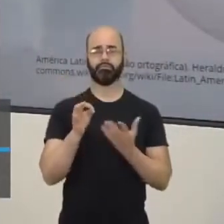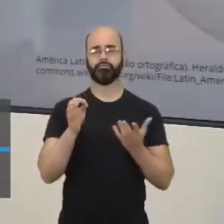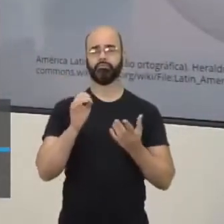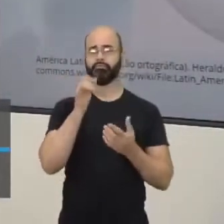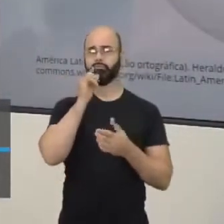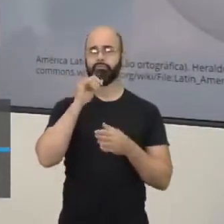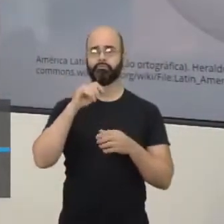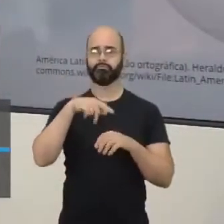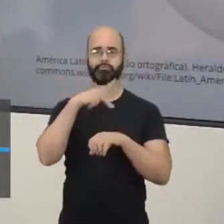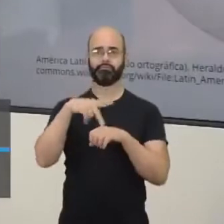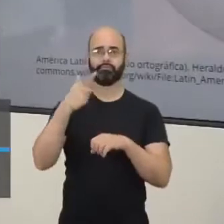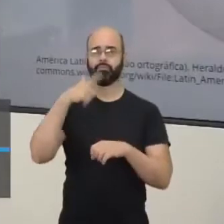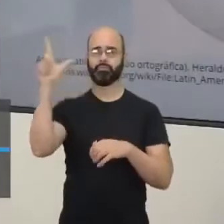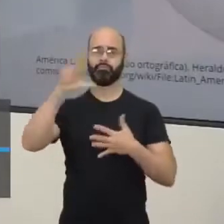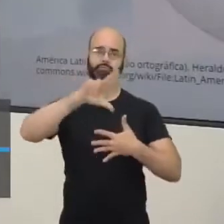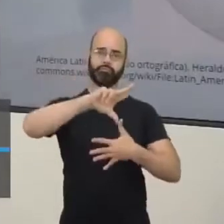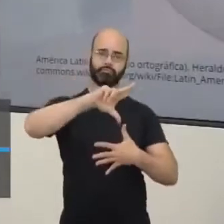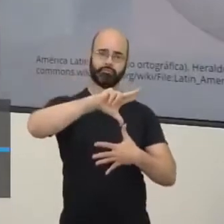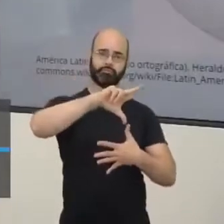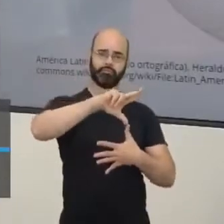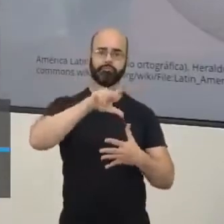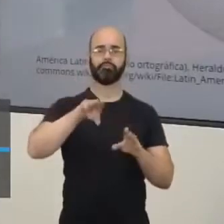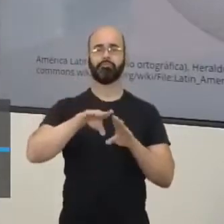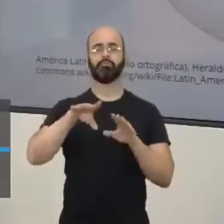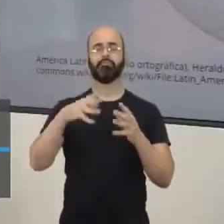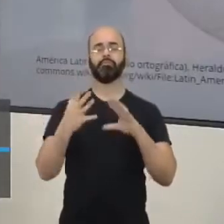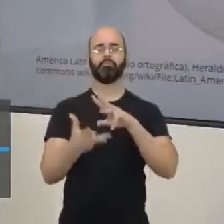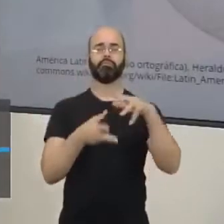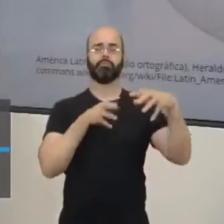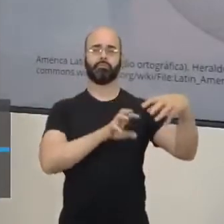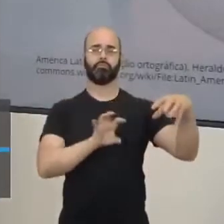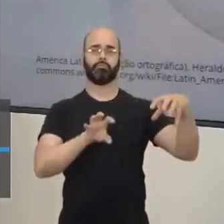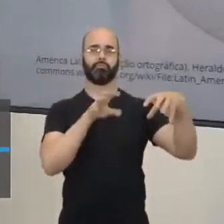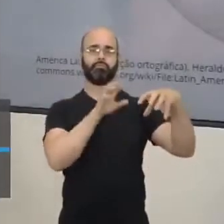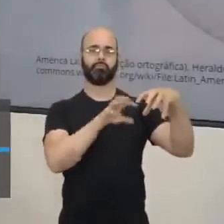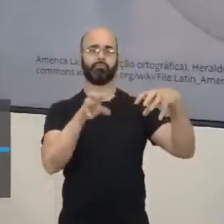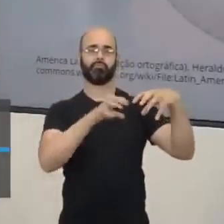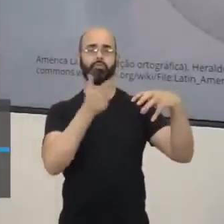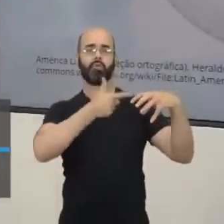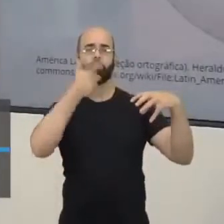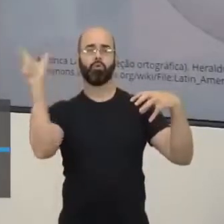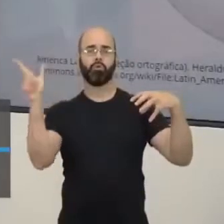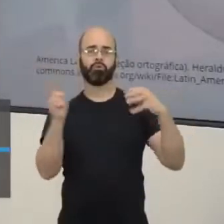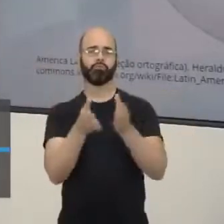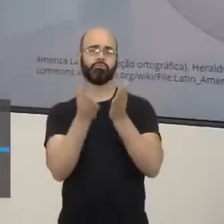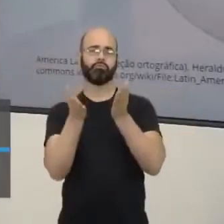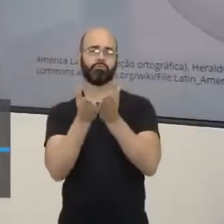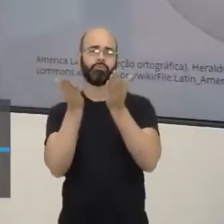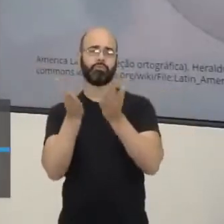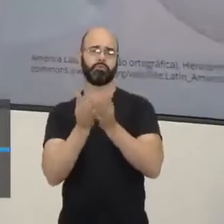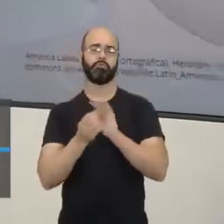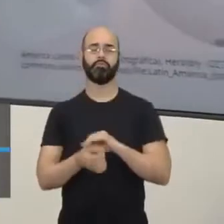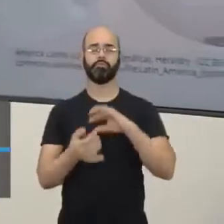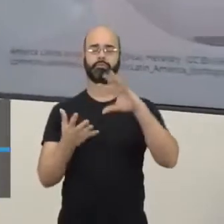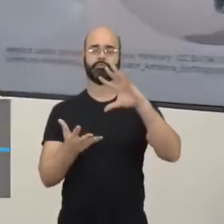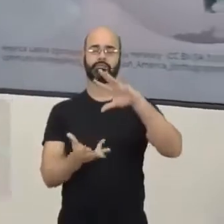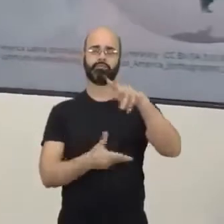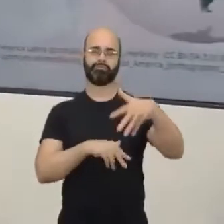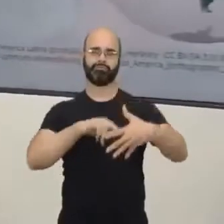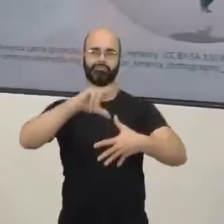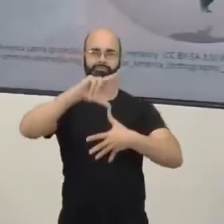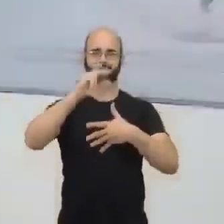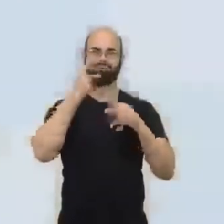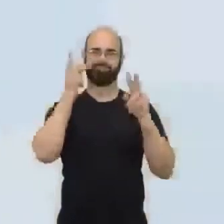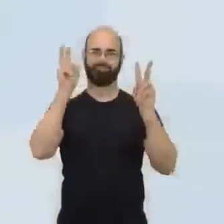países, tanto da América Latina, como de outros continentes que têm países pobres. E falando de continente da América Latina, vamos ver um